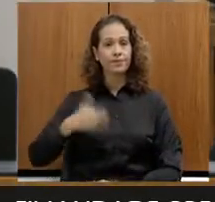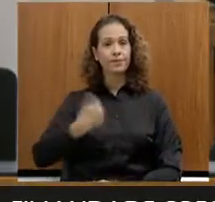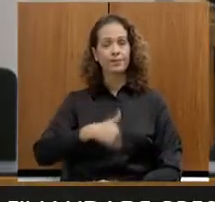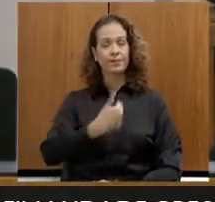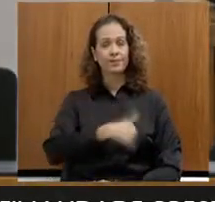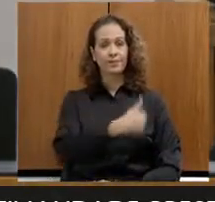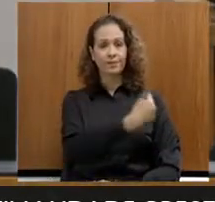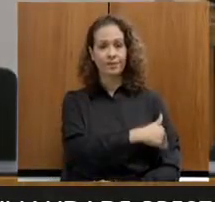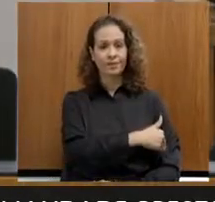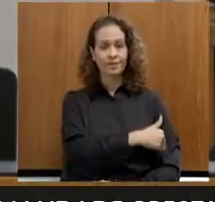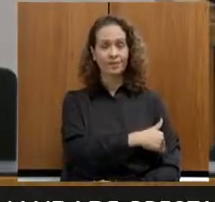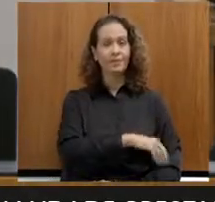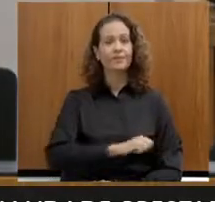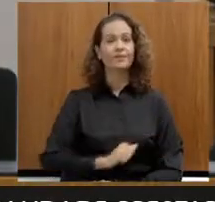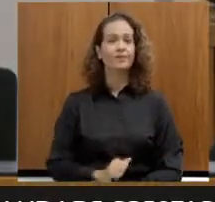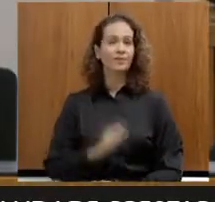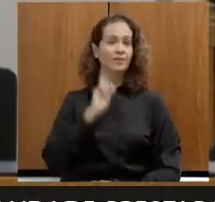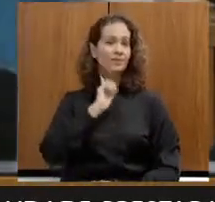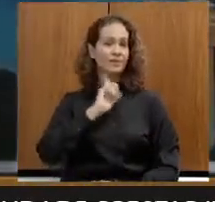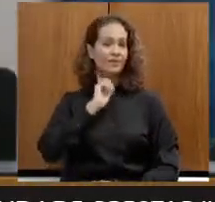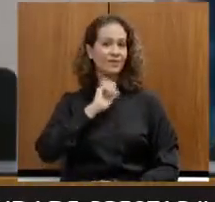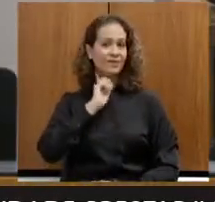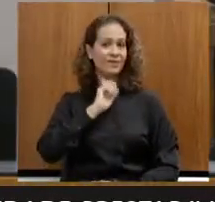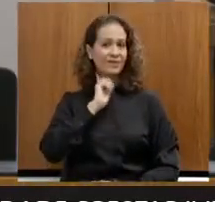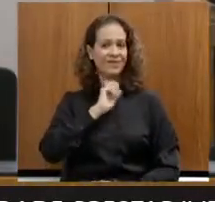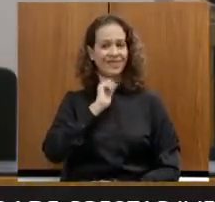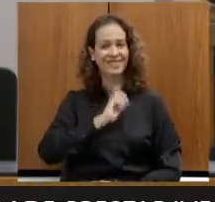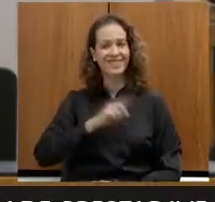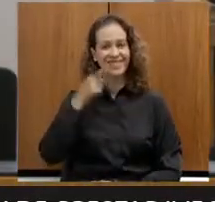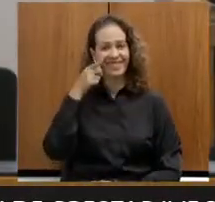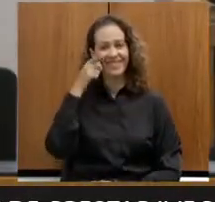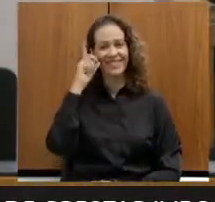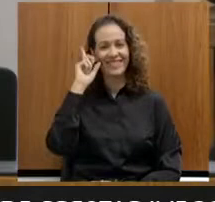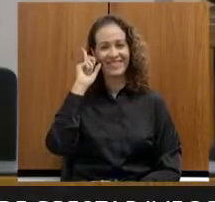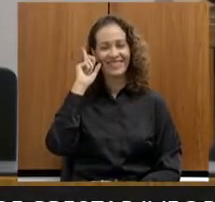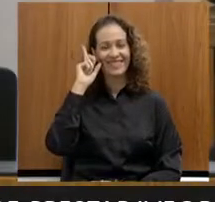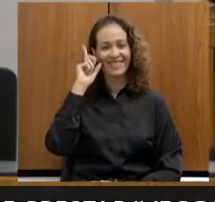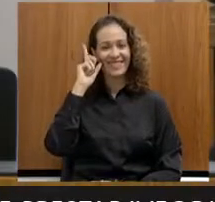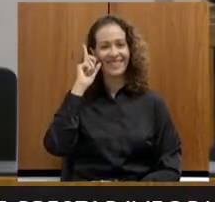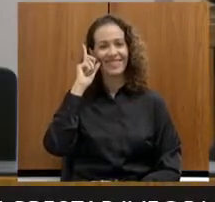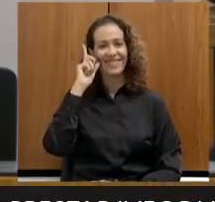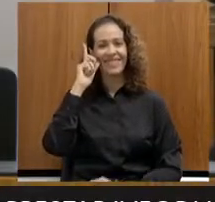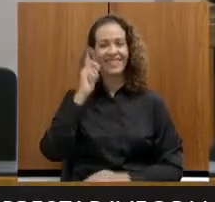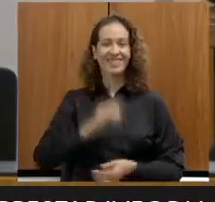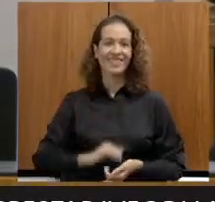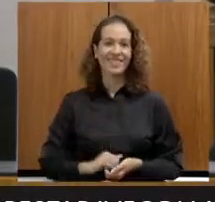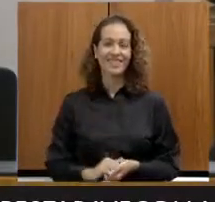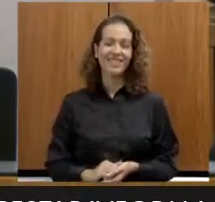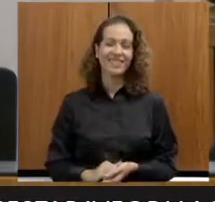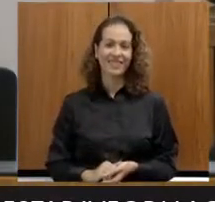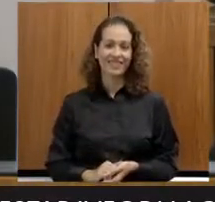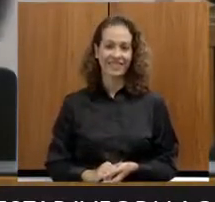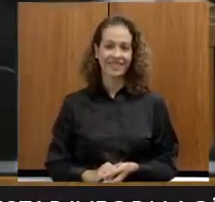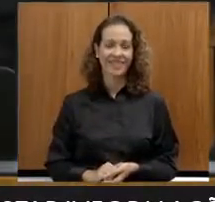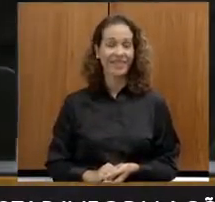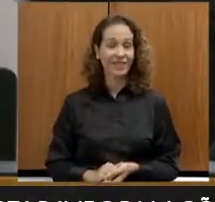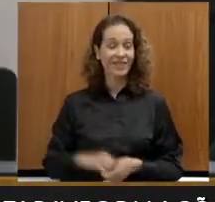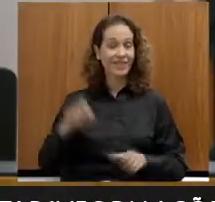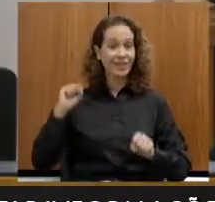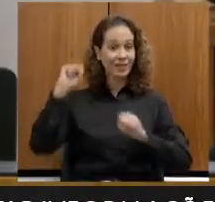o Galo de Minas Gerais, que ontem se sagrou bicampeão do Brasil.